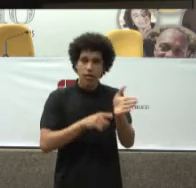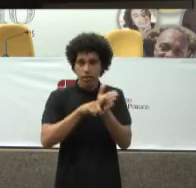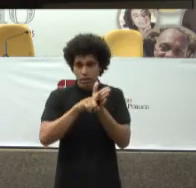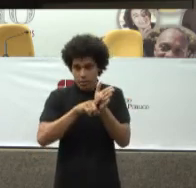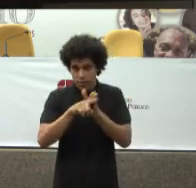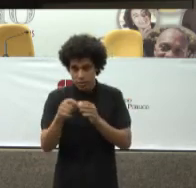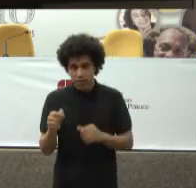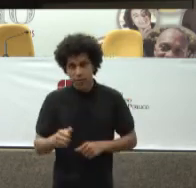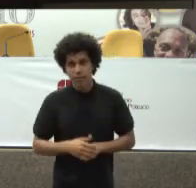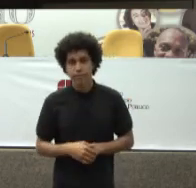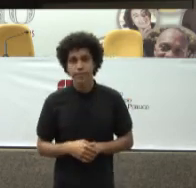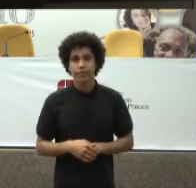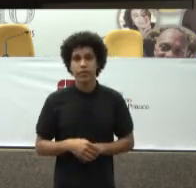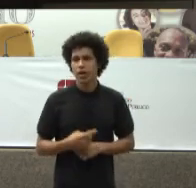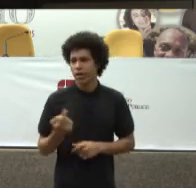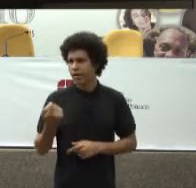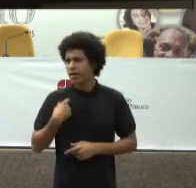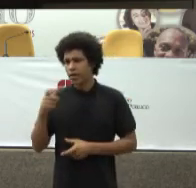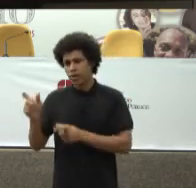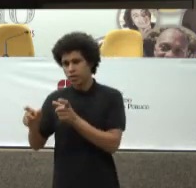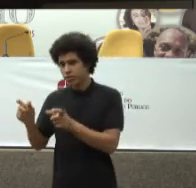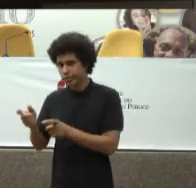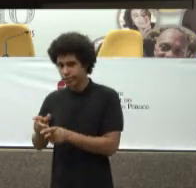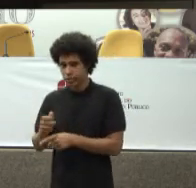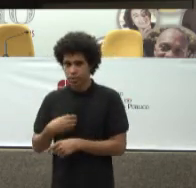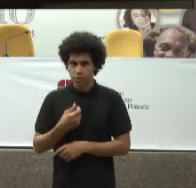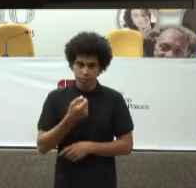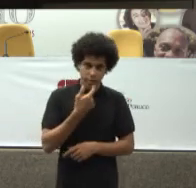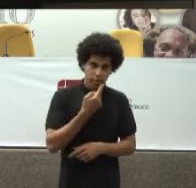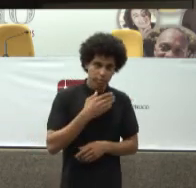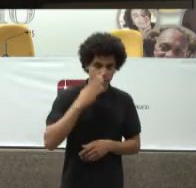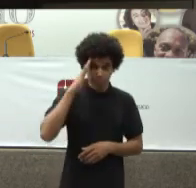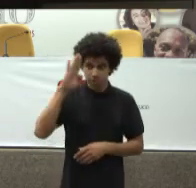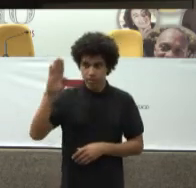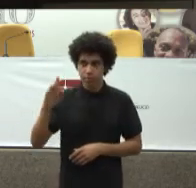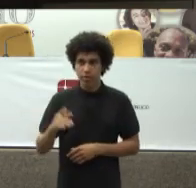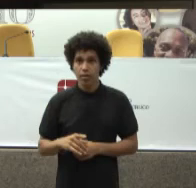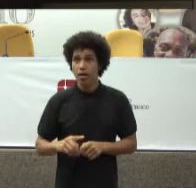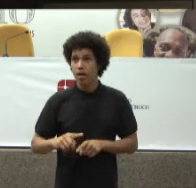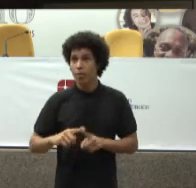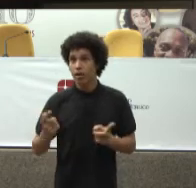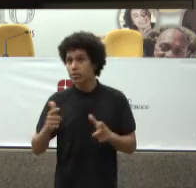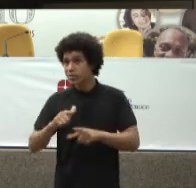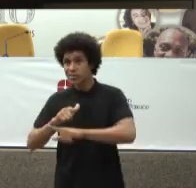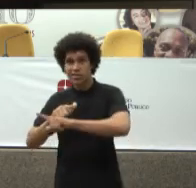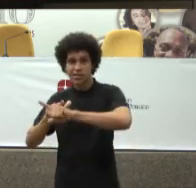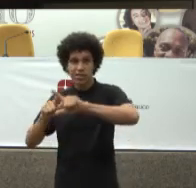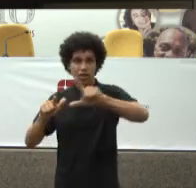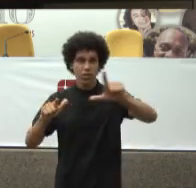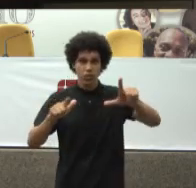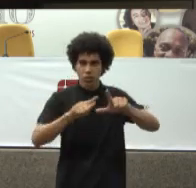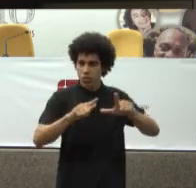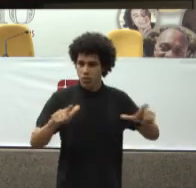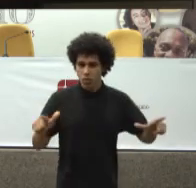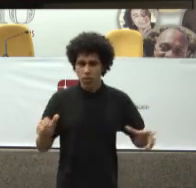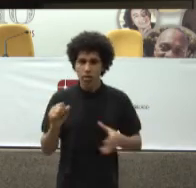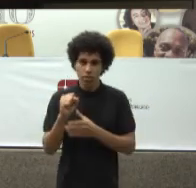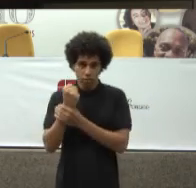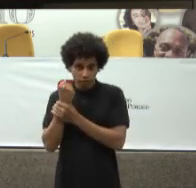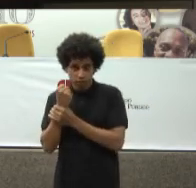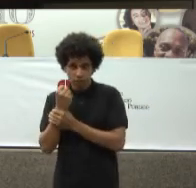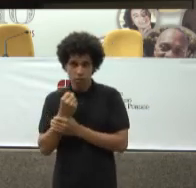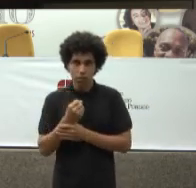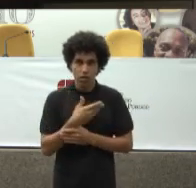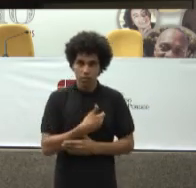Individualmente Medicamento É o mais significativo Mas em nenhuma Defensoria Que eu estudei Pelo menos Em algumas É diferente